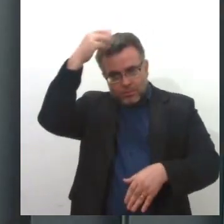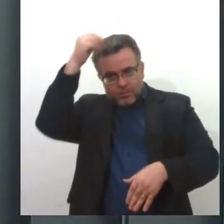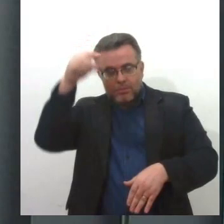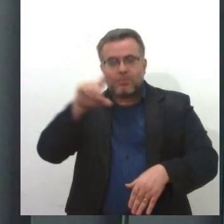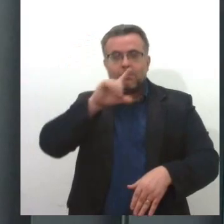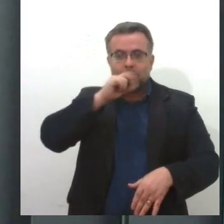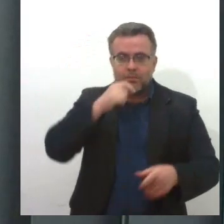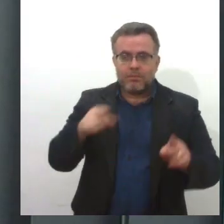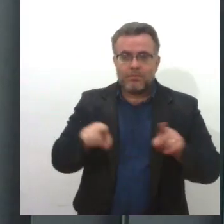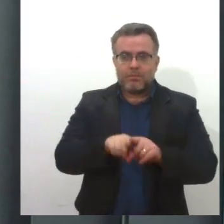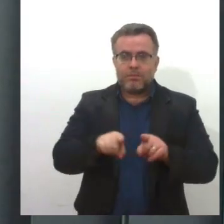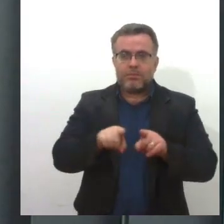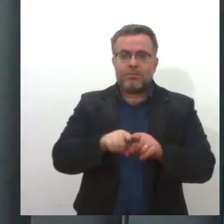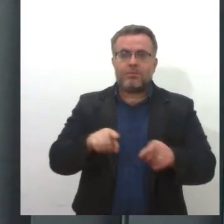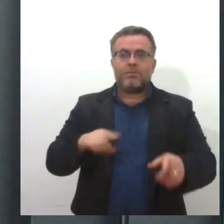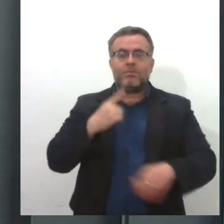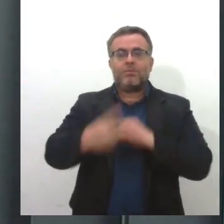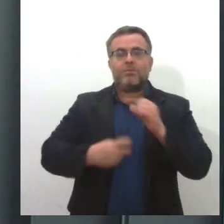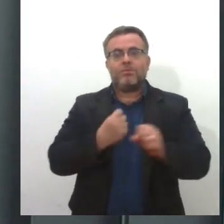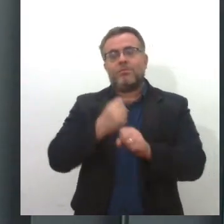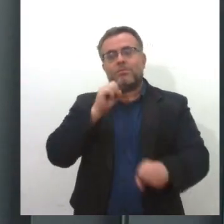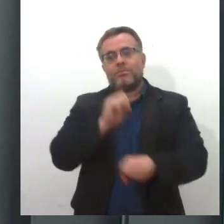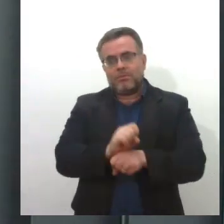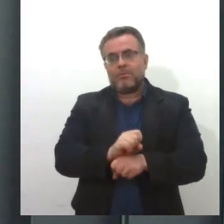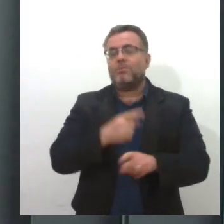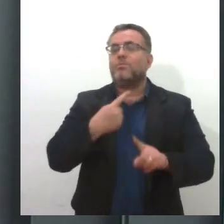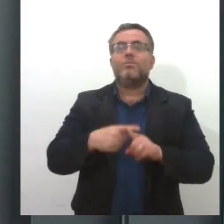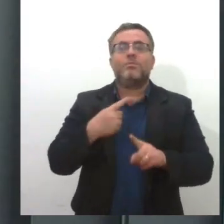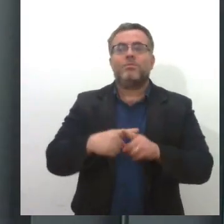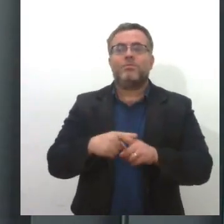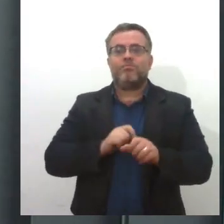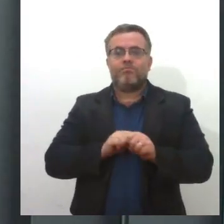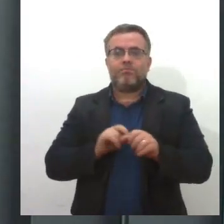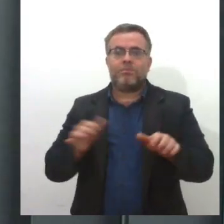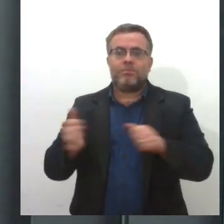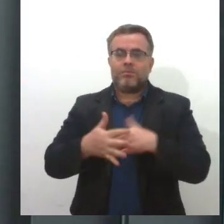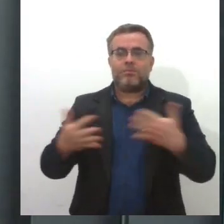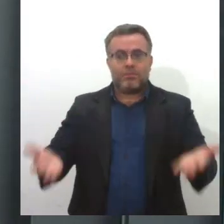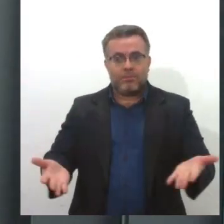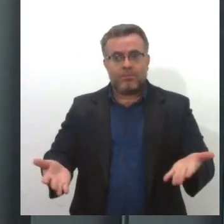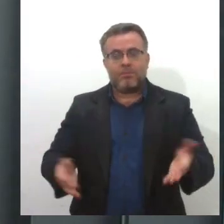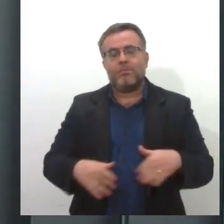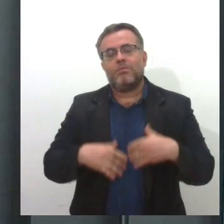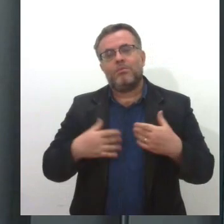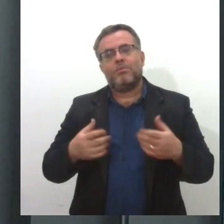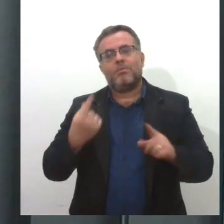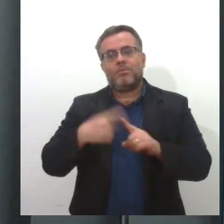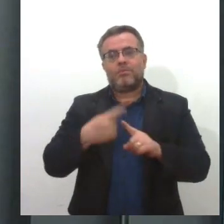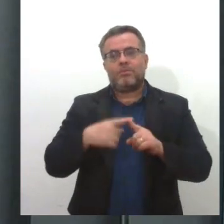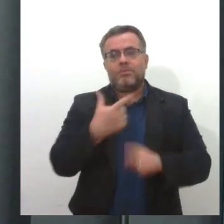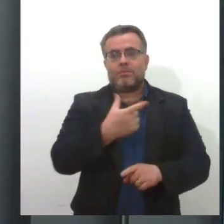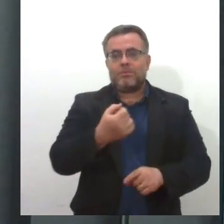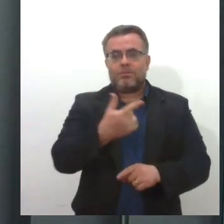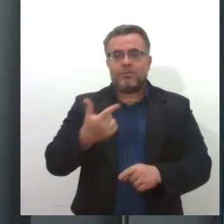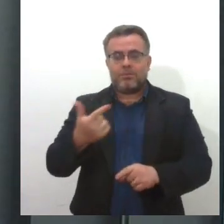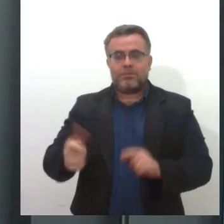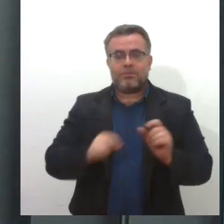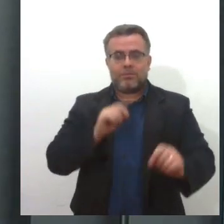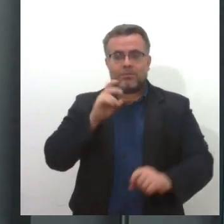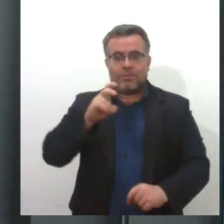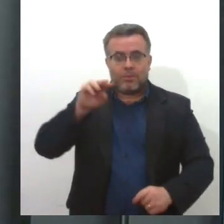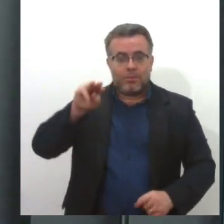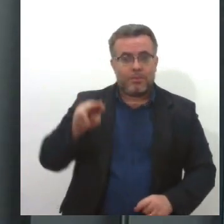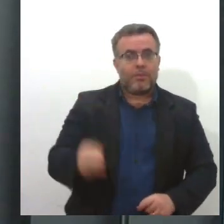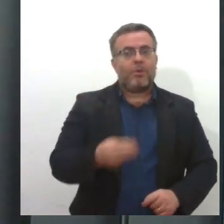suspensa nos últimos dois anos em virtude da pandemia do coronavírus. A expectativa é que em 2022, 5 mil atletas